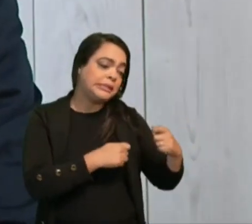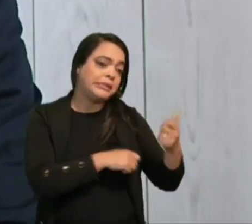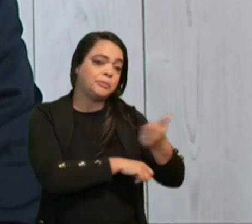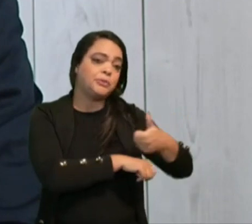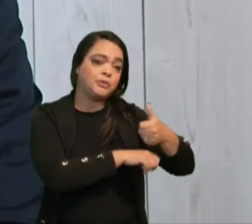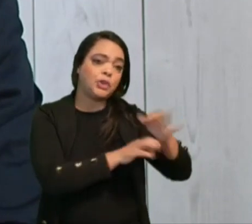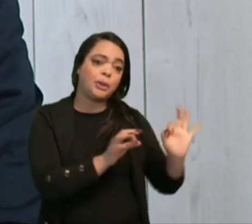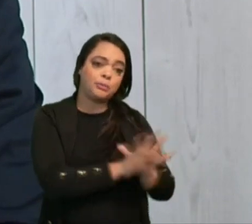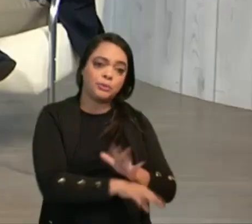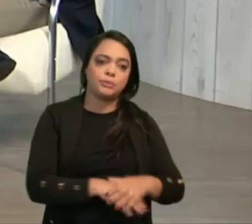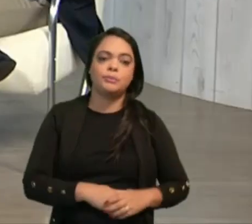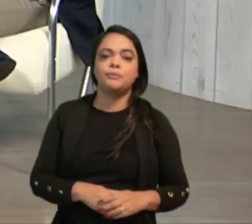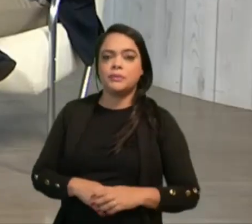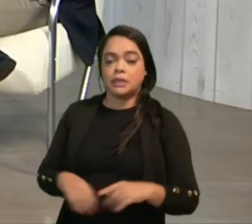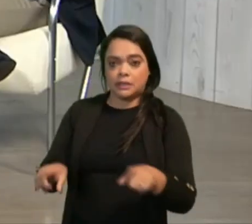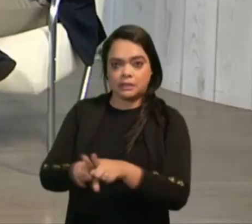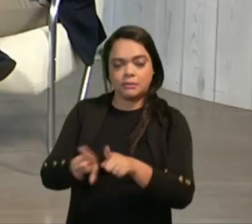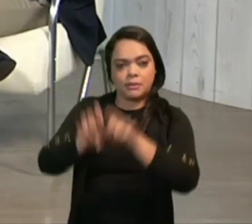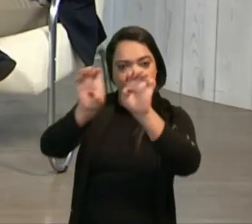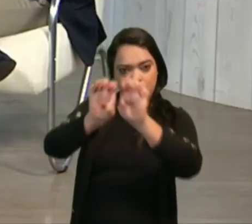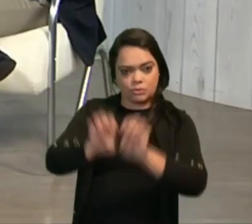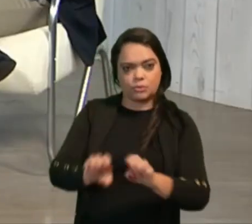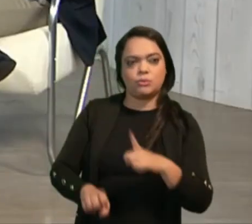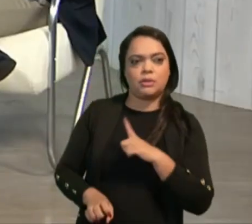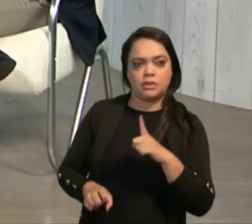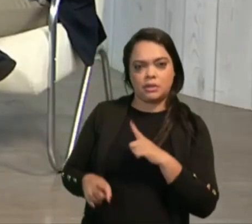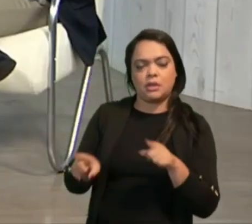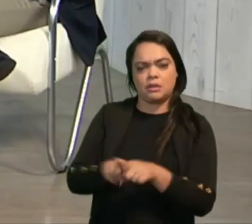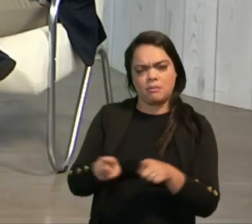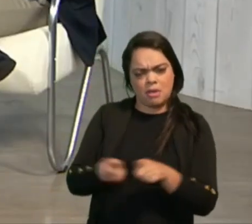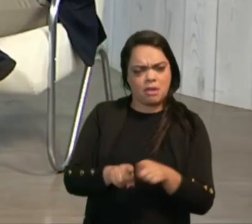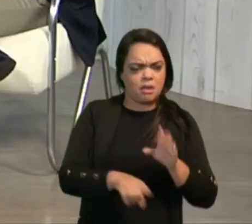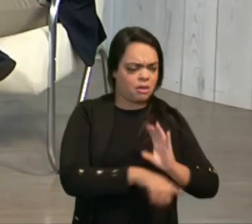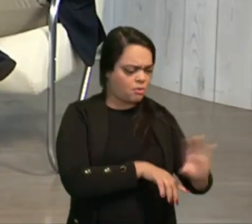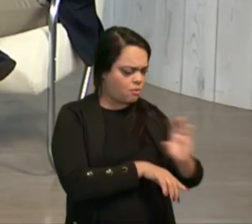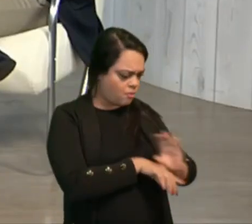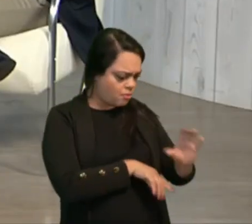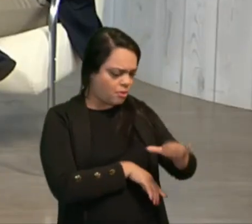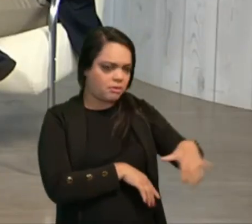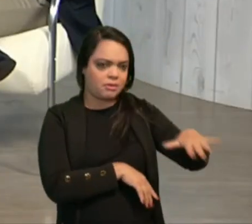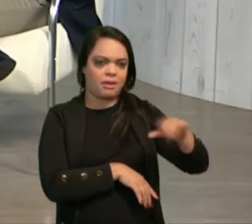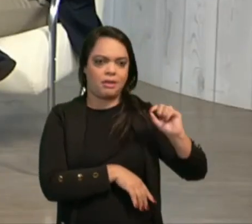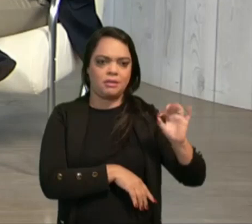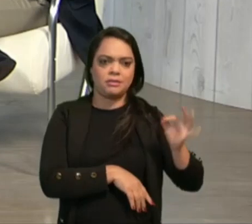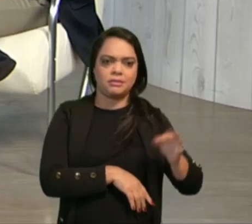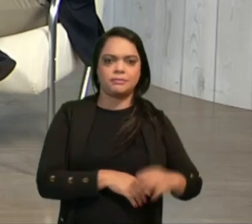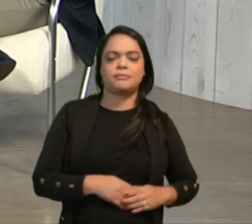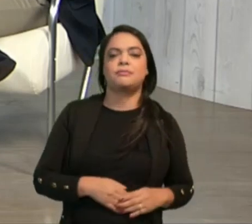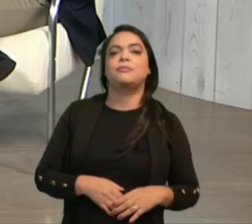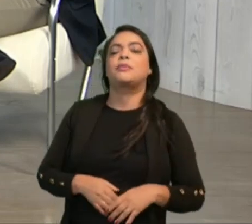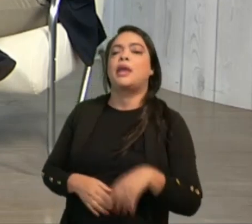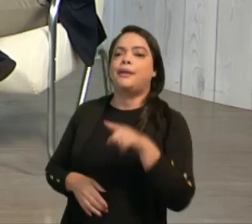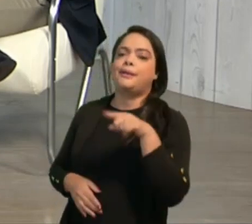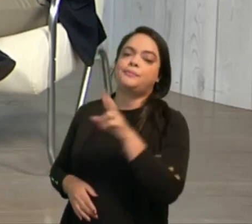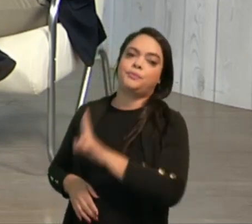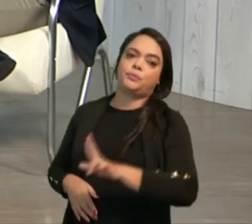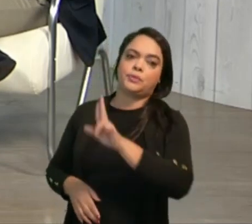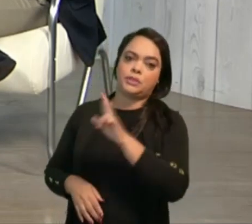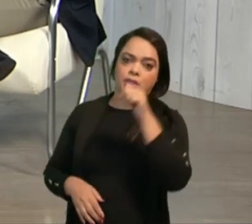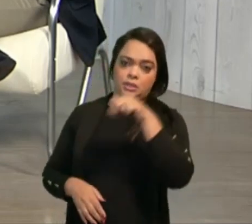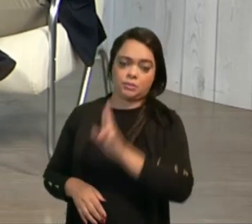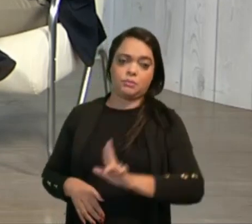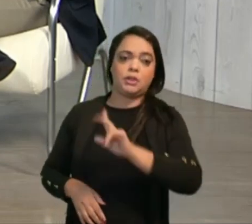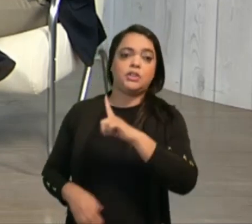qualificada. E oferecendo a estrutura também para a formação desse mercado, dessa categoria. Exato. Aqui em